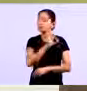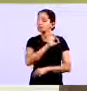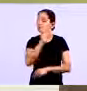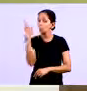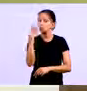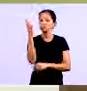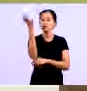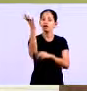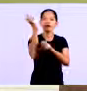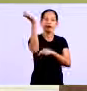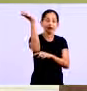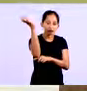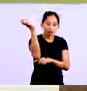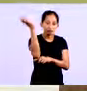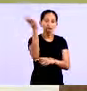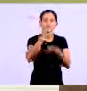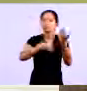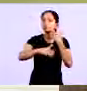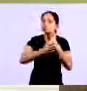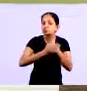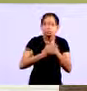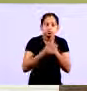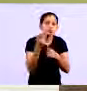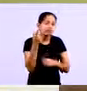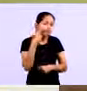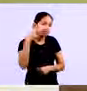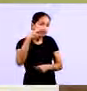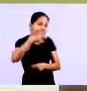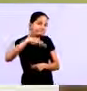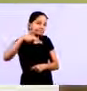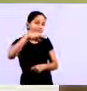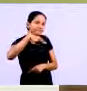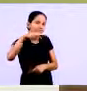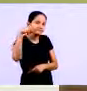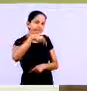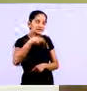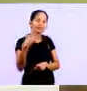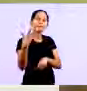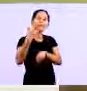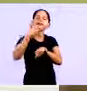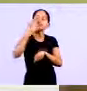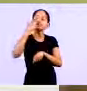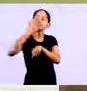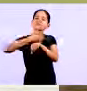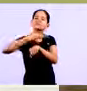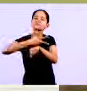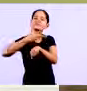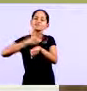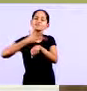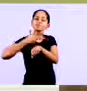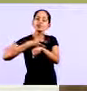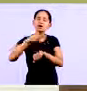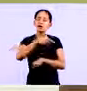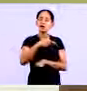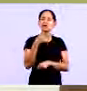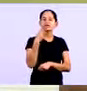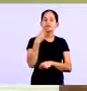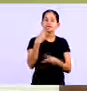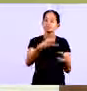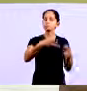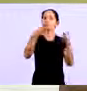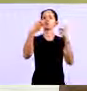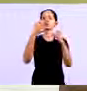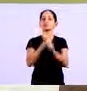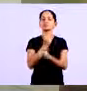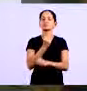antena Vai fazer a leitura De tudo Tudo que tem Dentro daquele Daquele ambiente Então vai facilitar E muito Então ferramentas de controle Existem